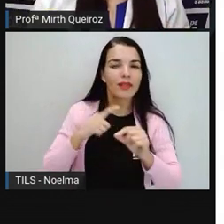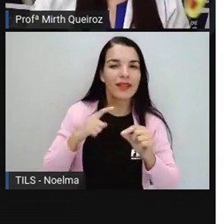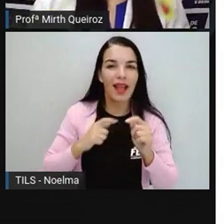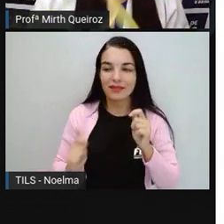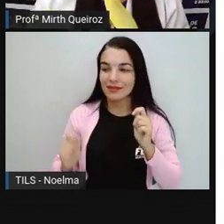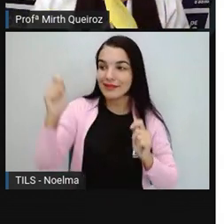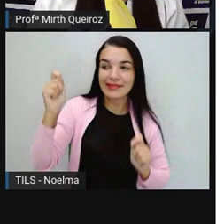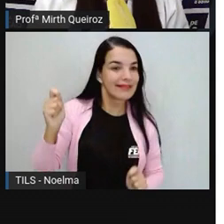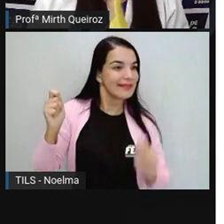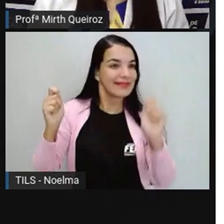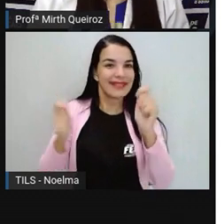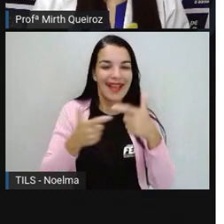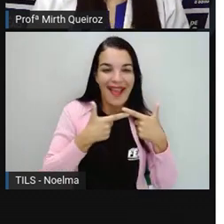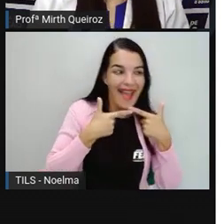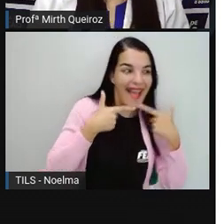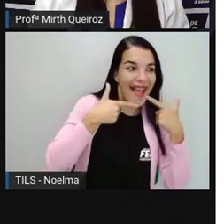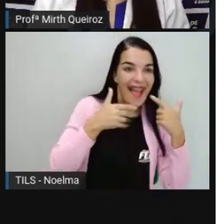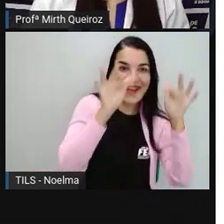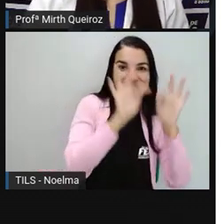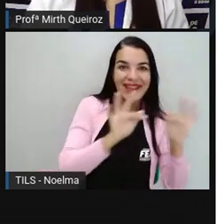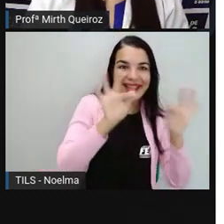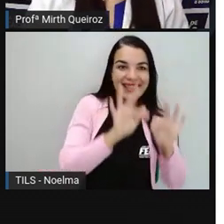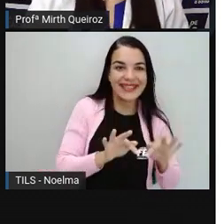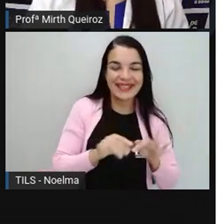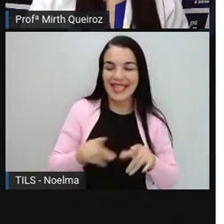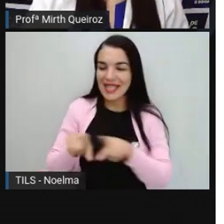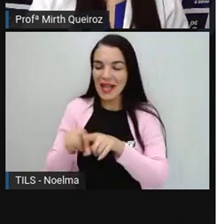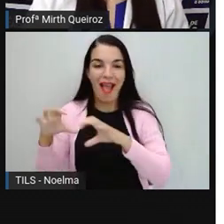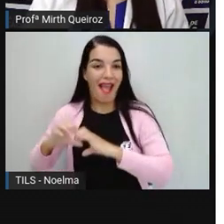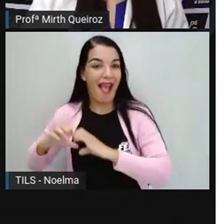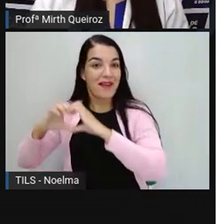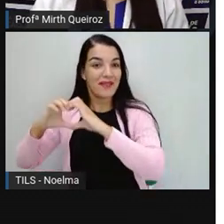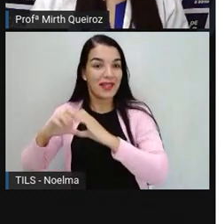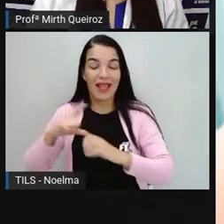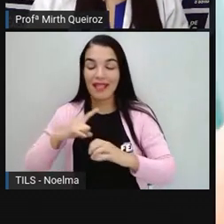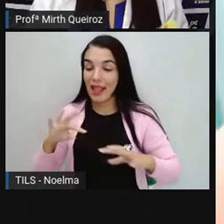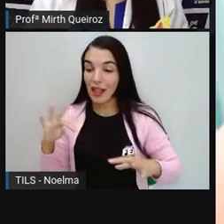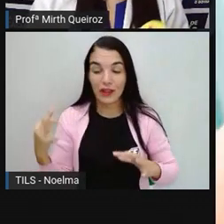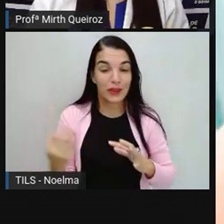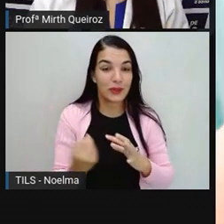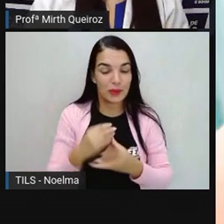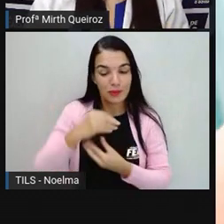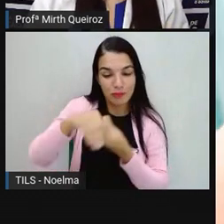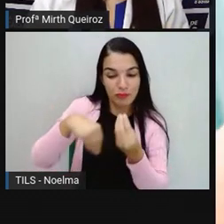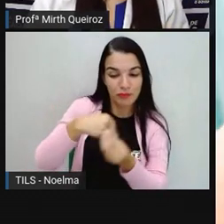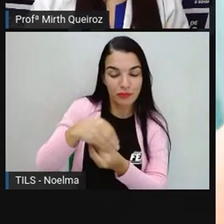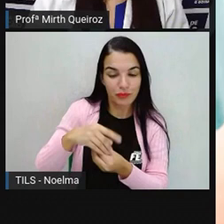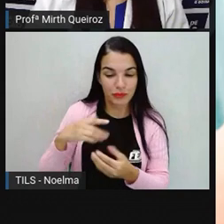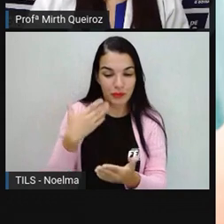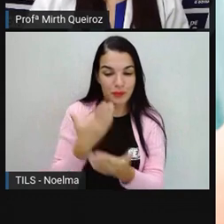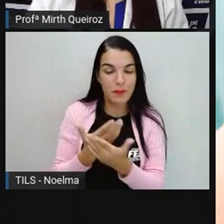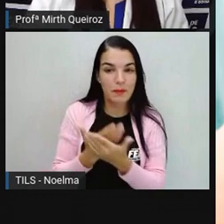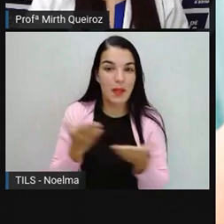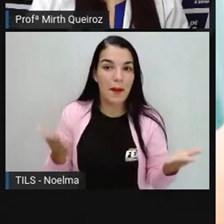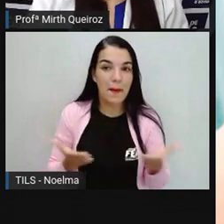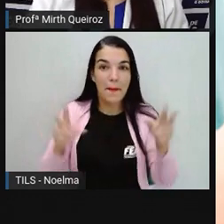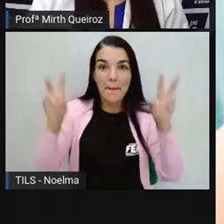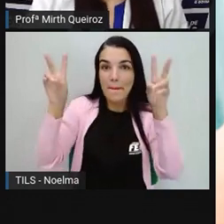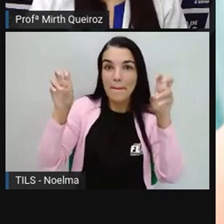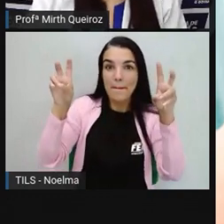com a nossa aula de hoje. Hoje nós iremos falar sobre a leitura de